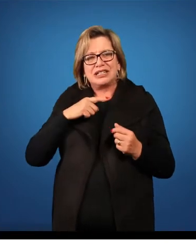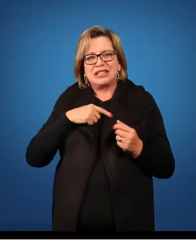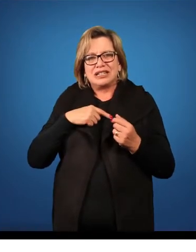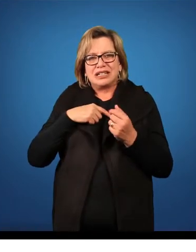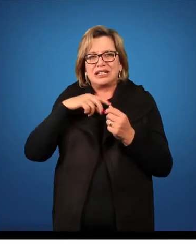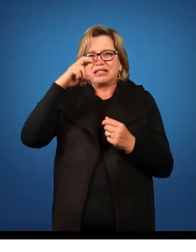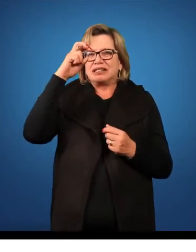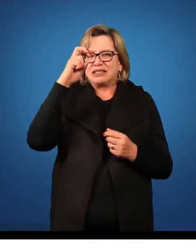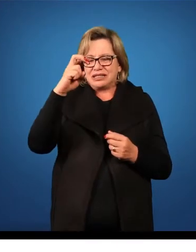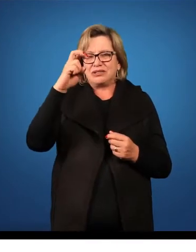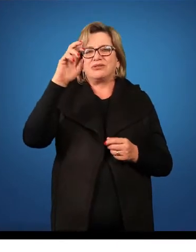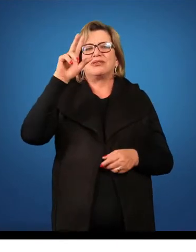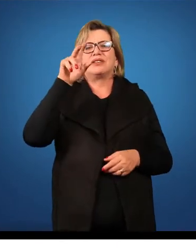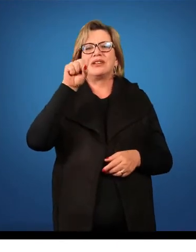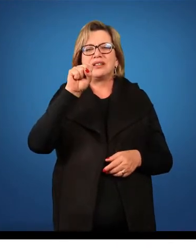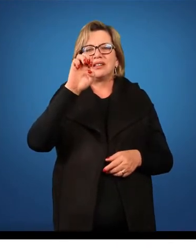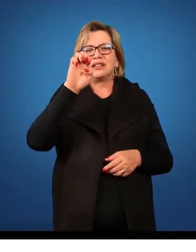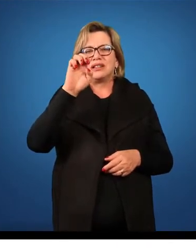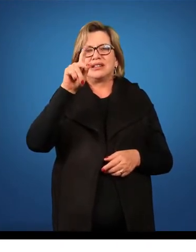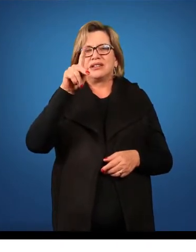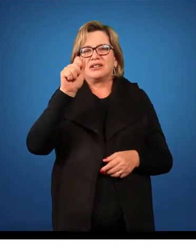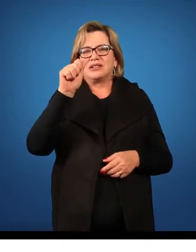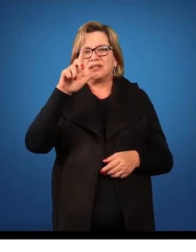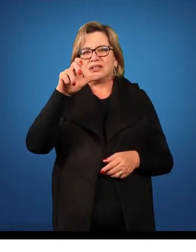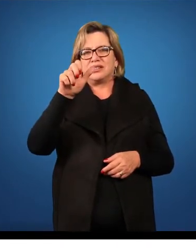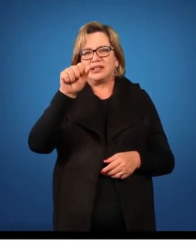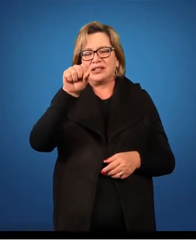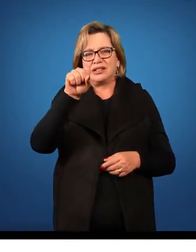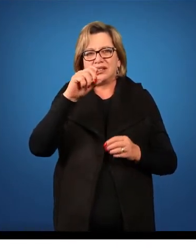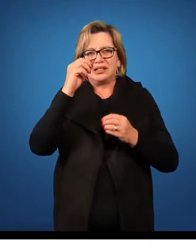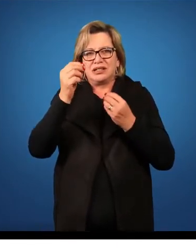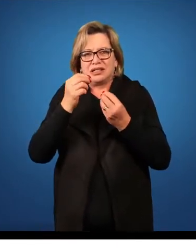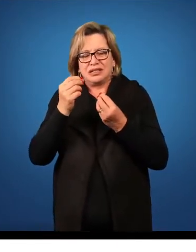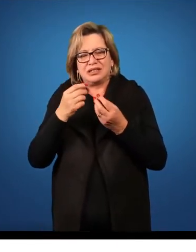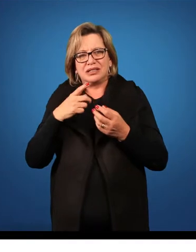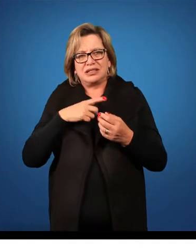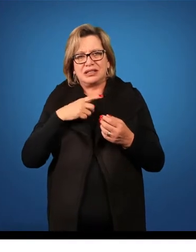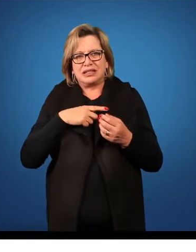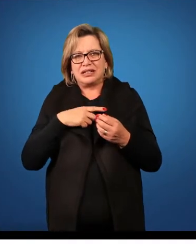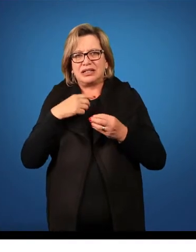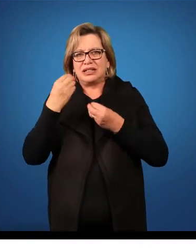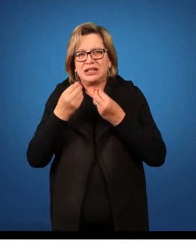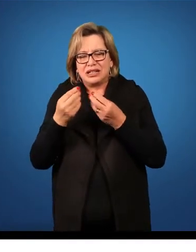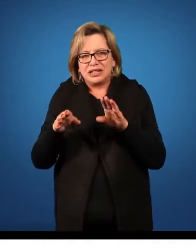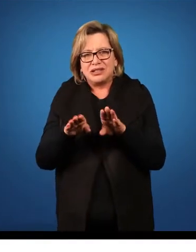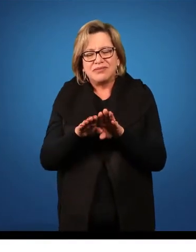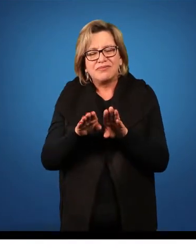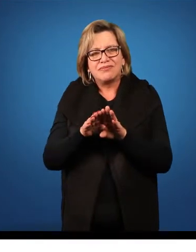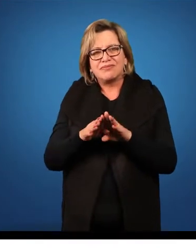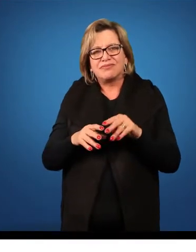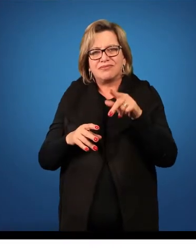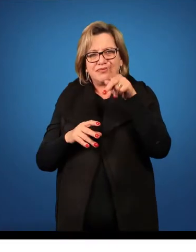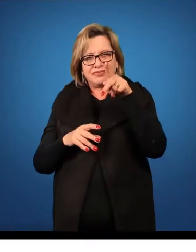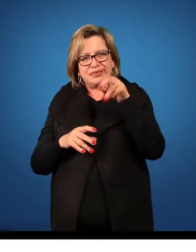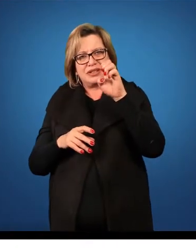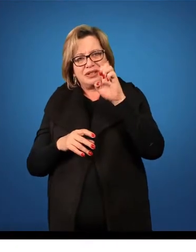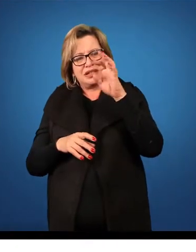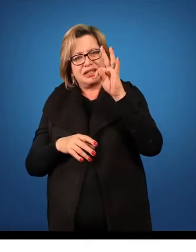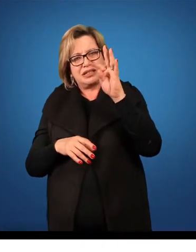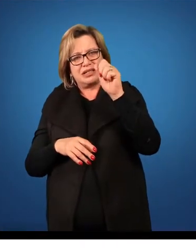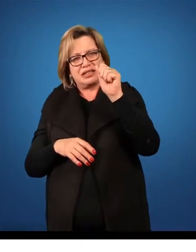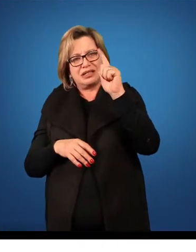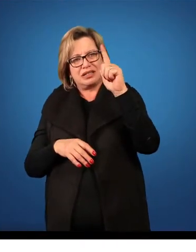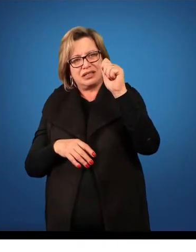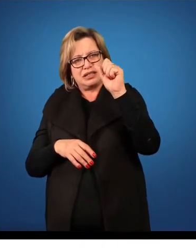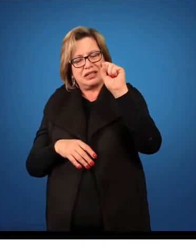sépalas, é diális sépala. Ela é diálipétala, porque ela tem as pétalas livres entre